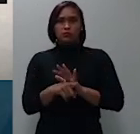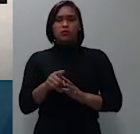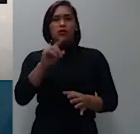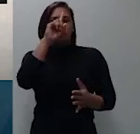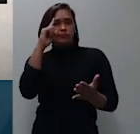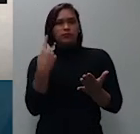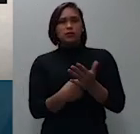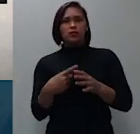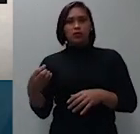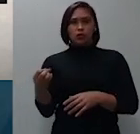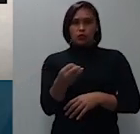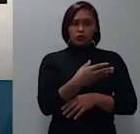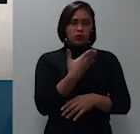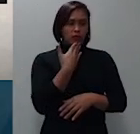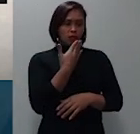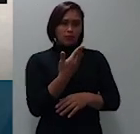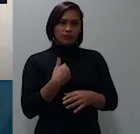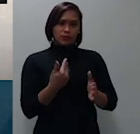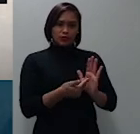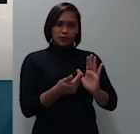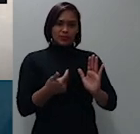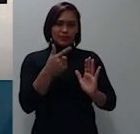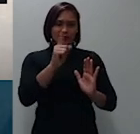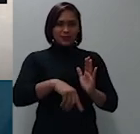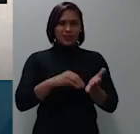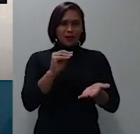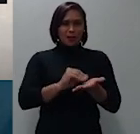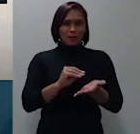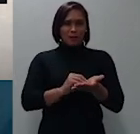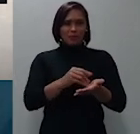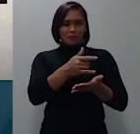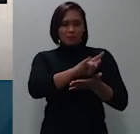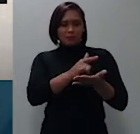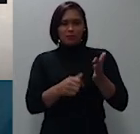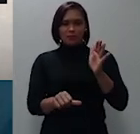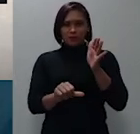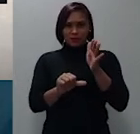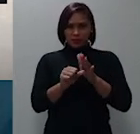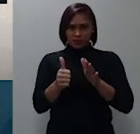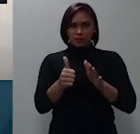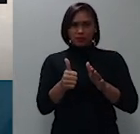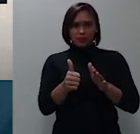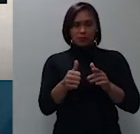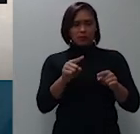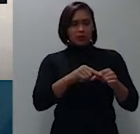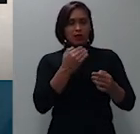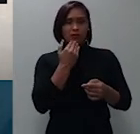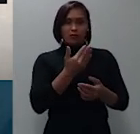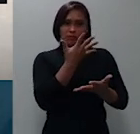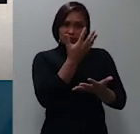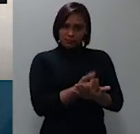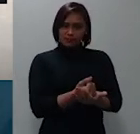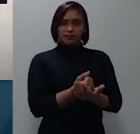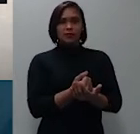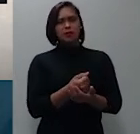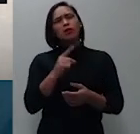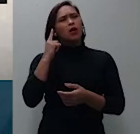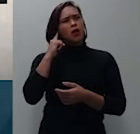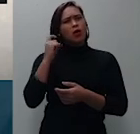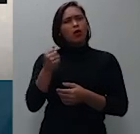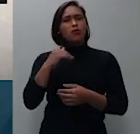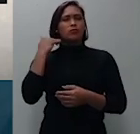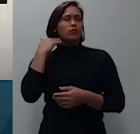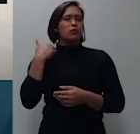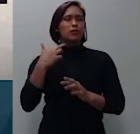pedido de retirada de pauta o primeiro foi atendido para ouvir o Banco Bradesco